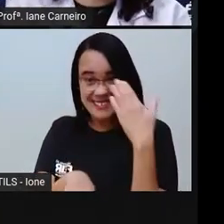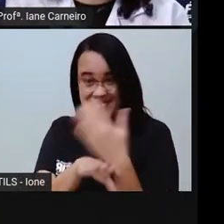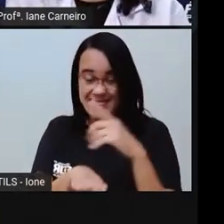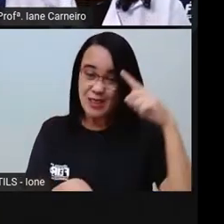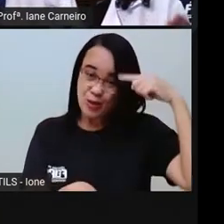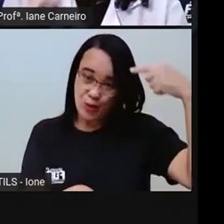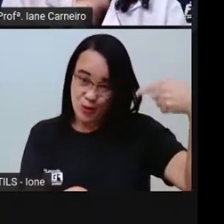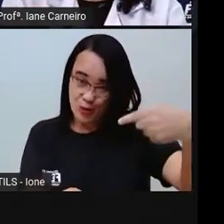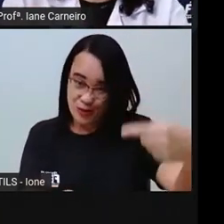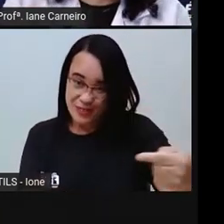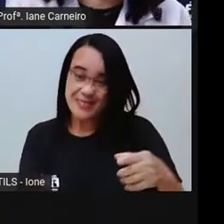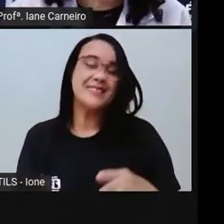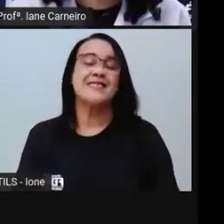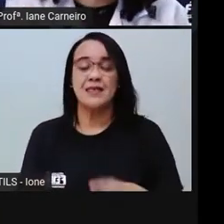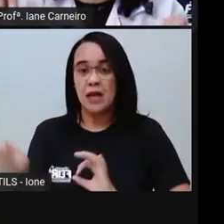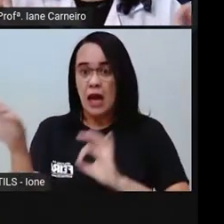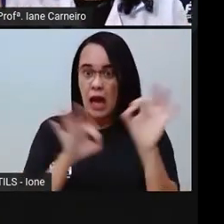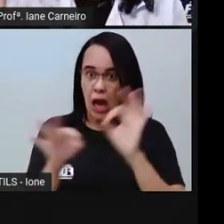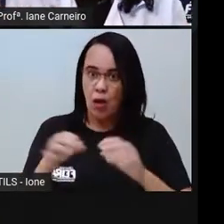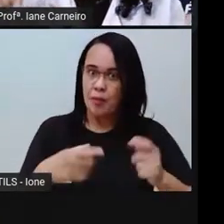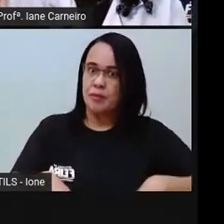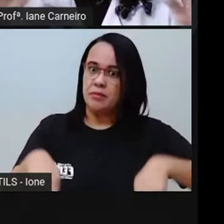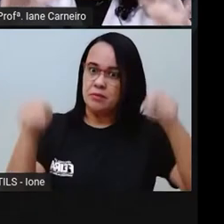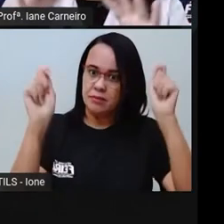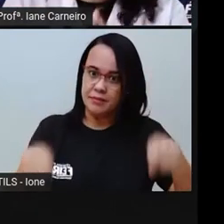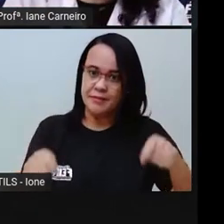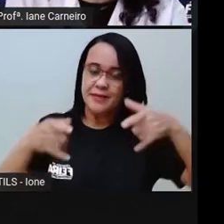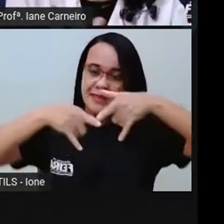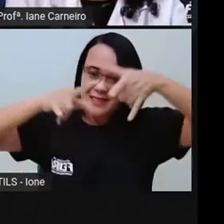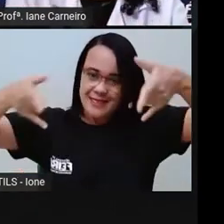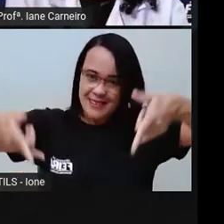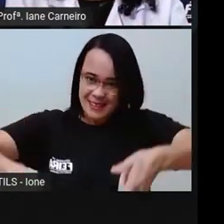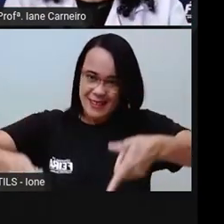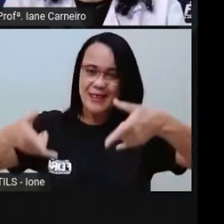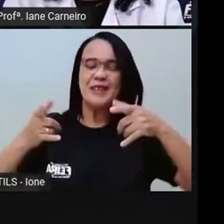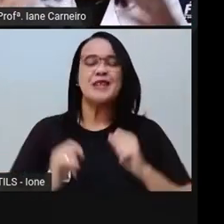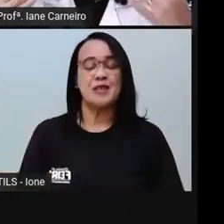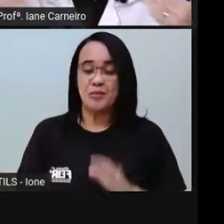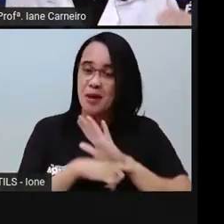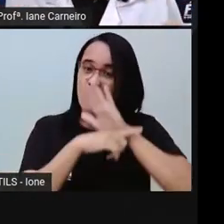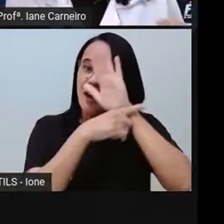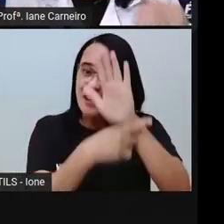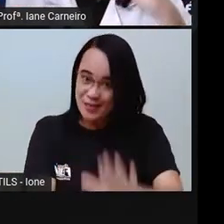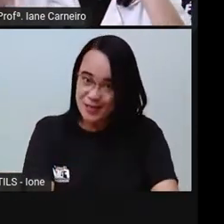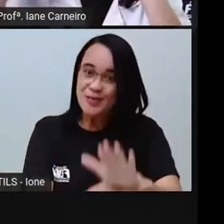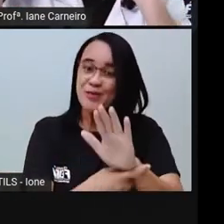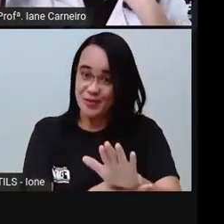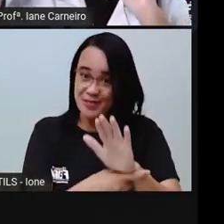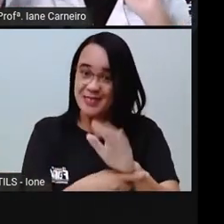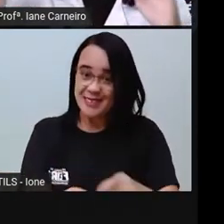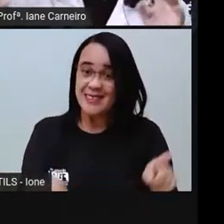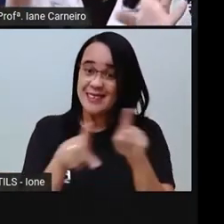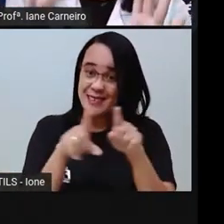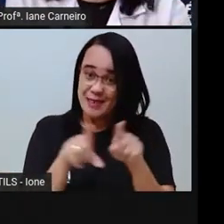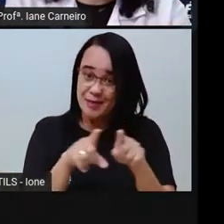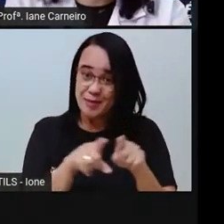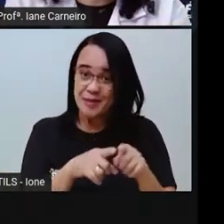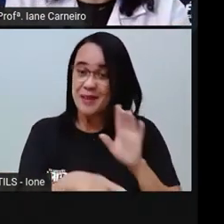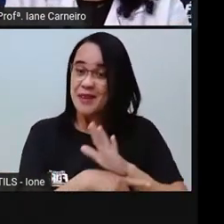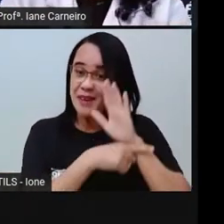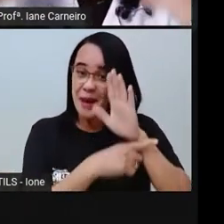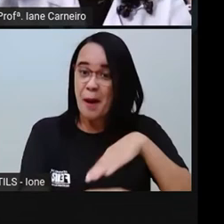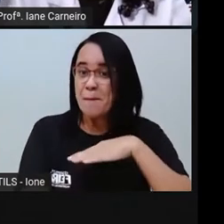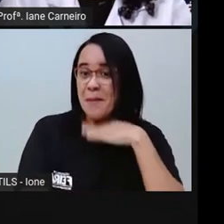lençol, né, arrumar o travesseiro, né, isso tudo já vai ajudando e vai aliviando um adulto, né? O adulto que